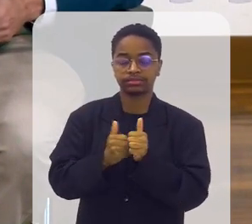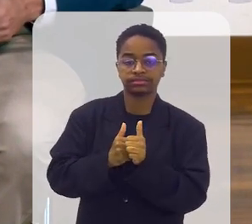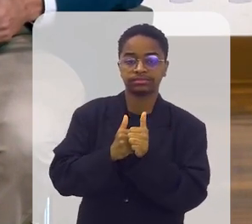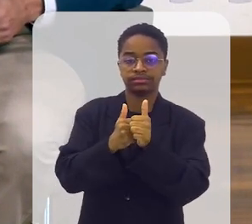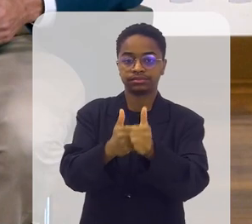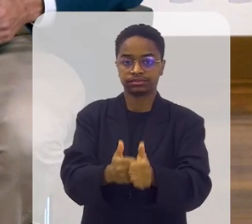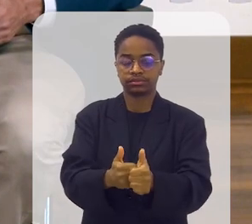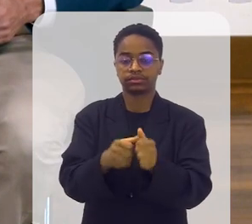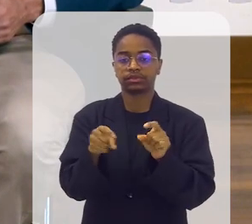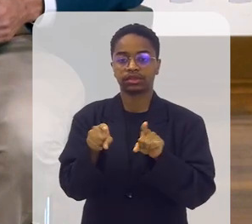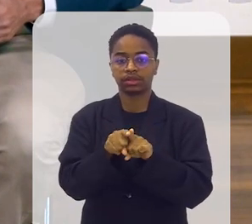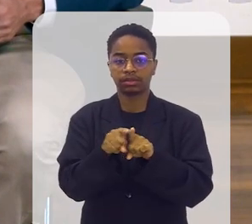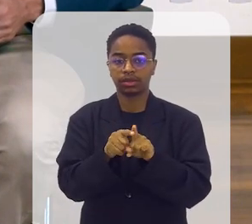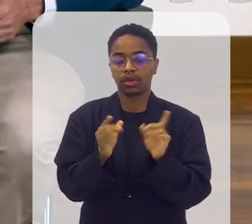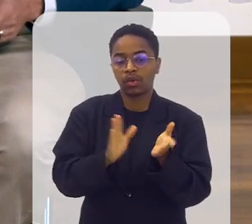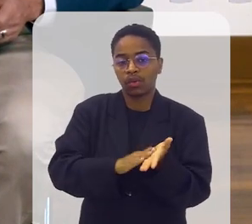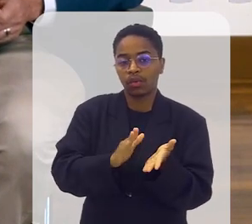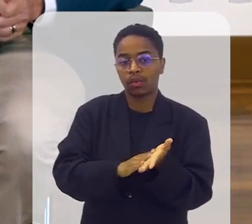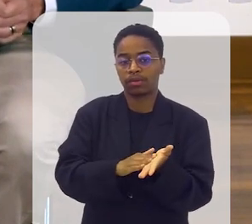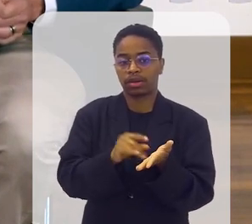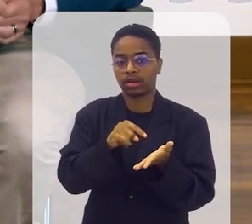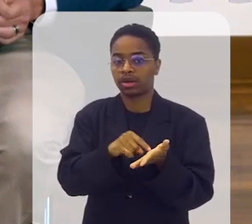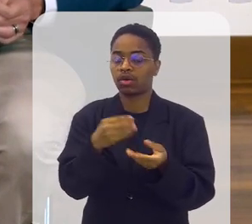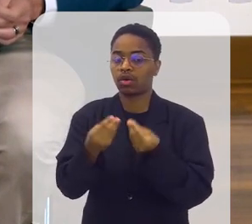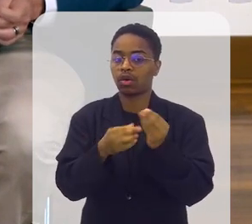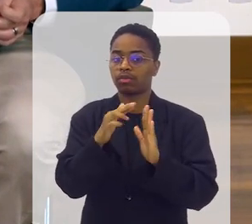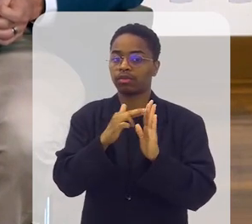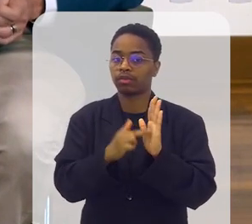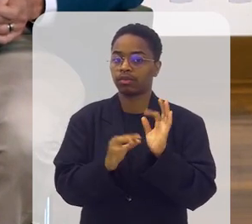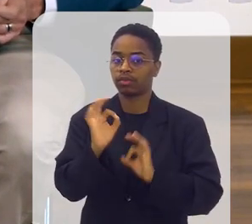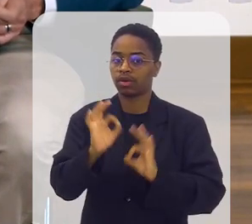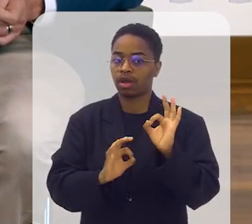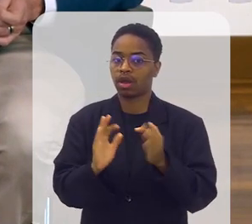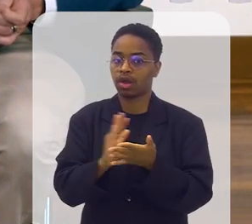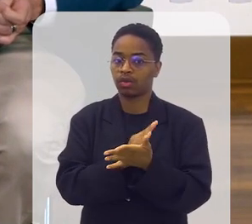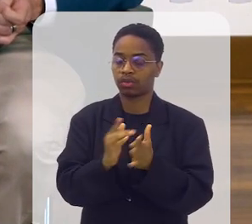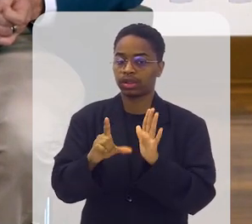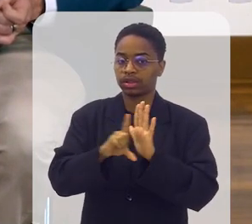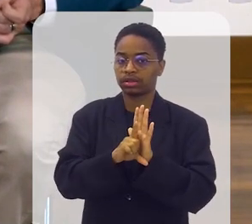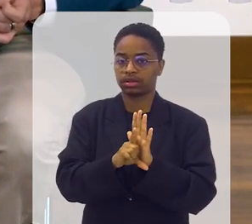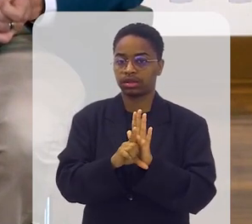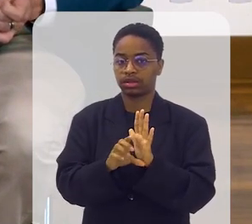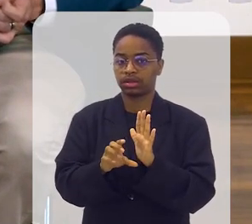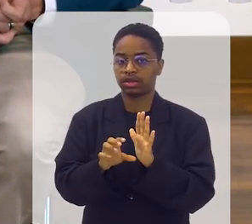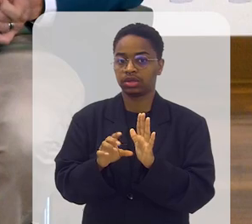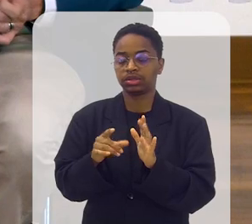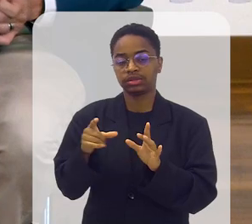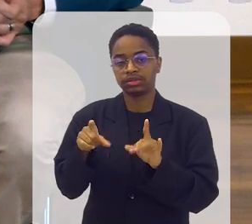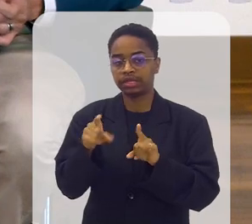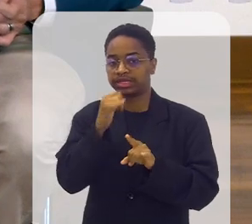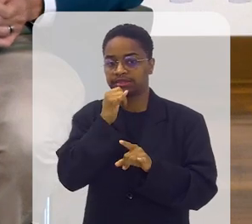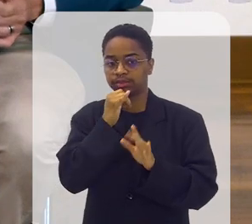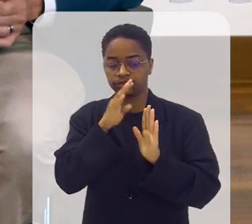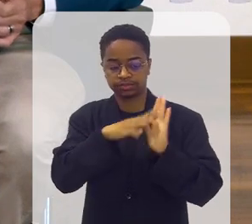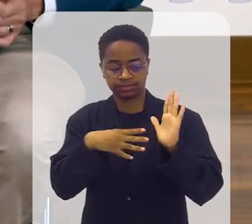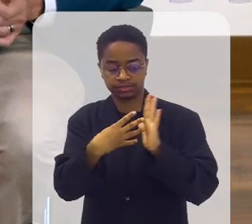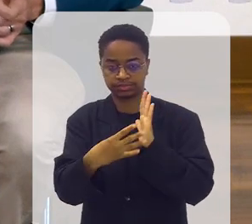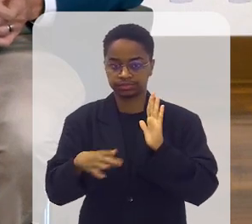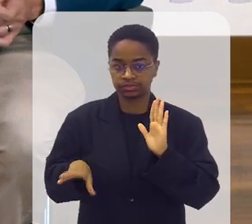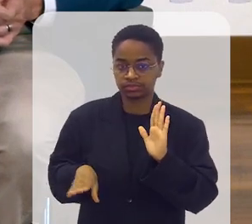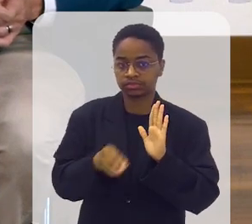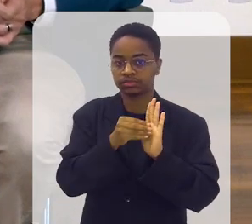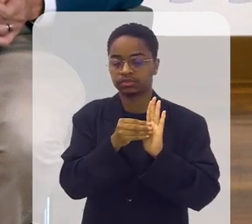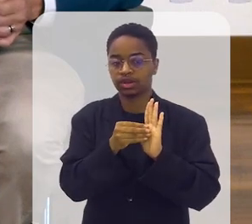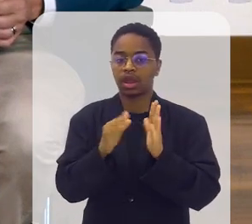acompanhar e cobrar a regulamentação de algumas leis, quando se trata de inclusão no calendário